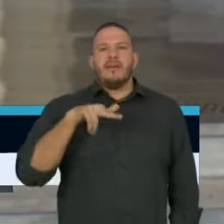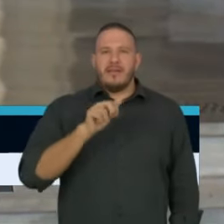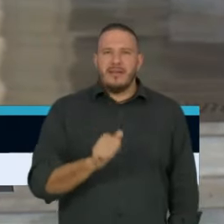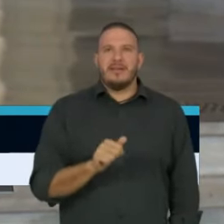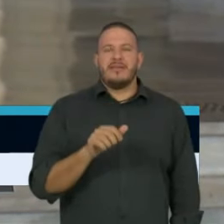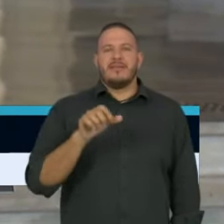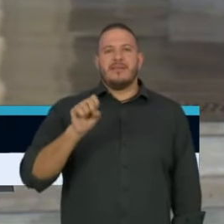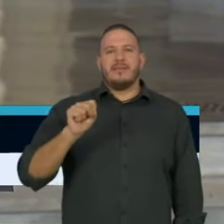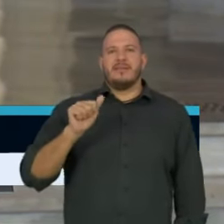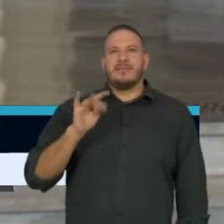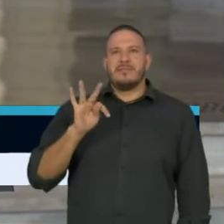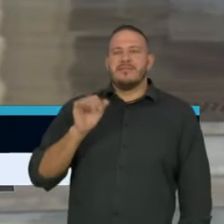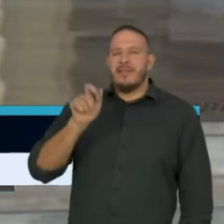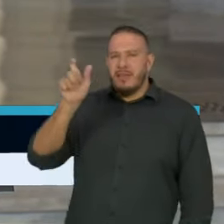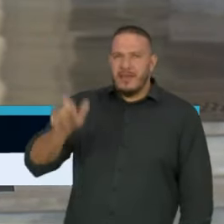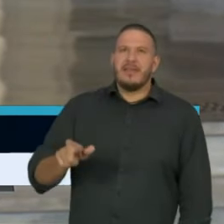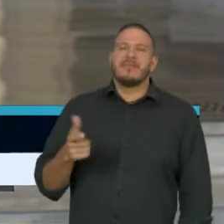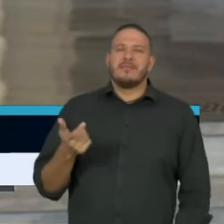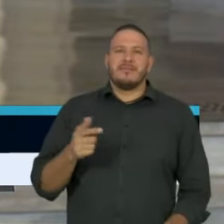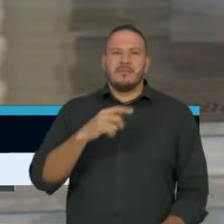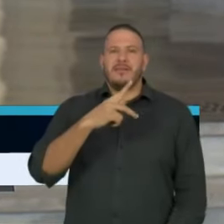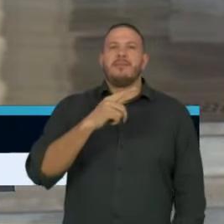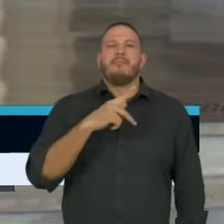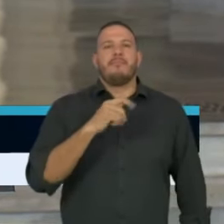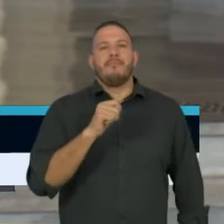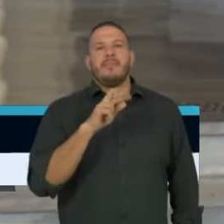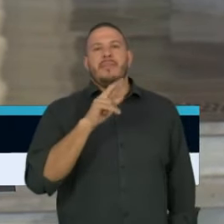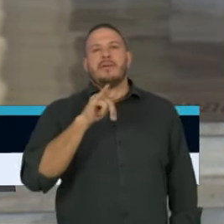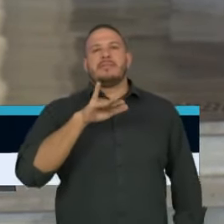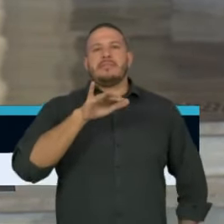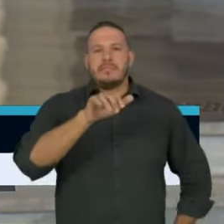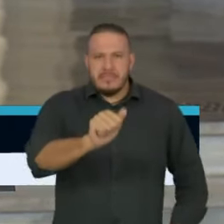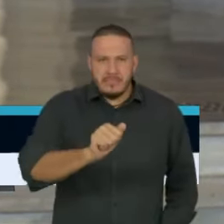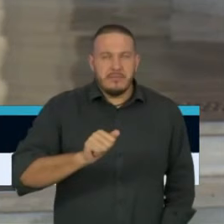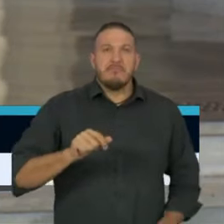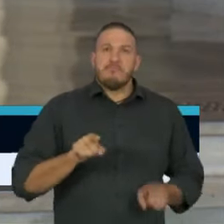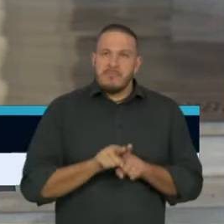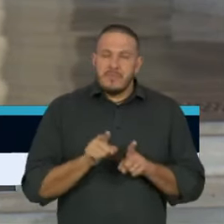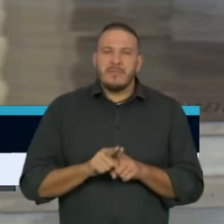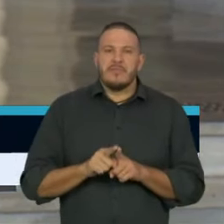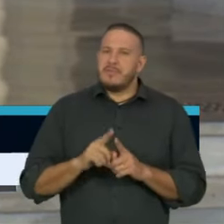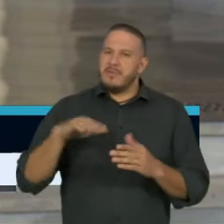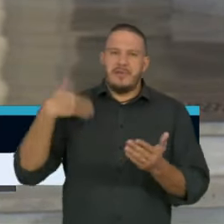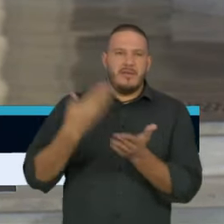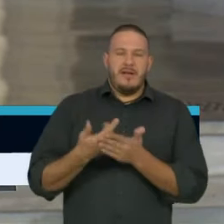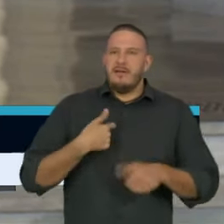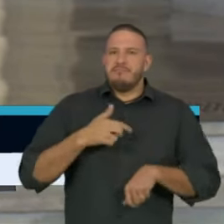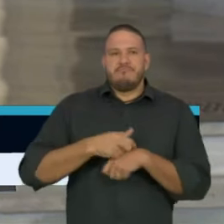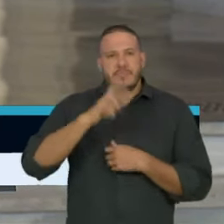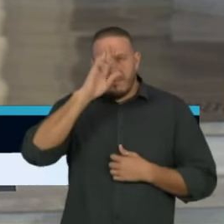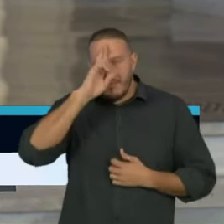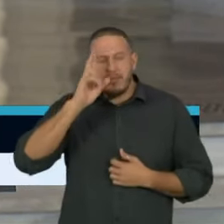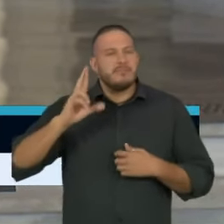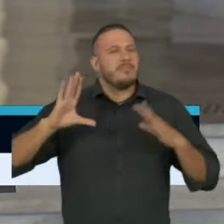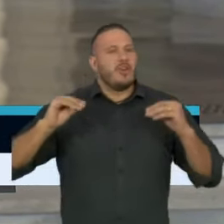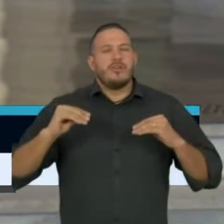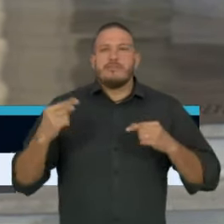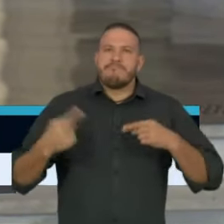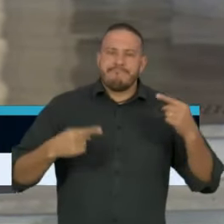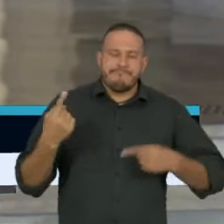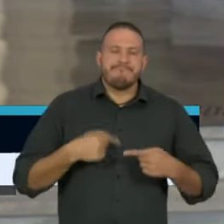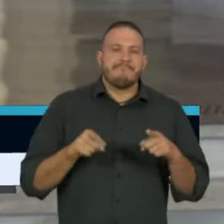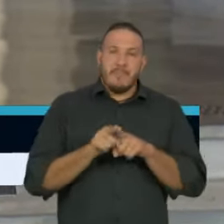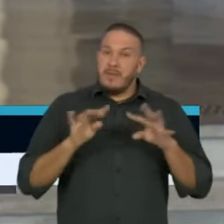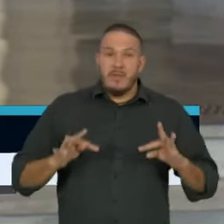é e foi brilhante, Patrícia Ellen. Ontem nós ficamos até meia-noite discutindo dados. E a